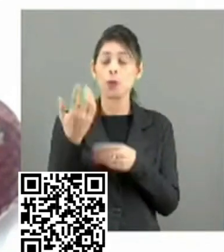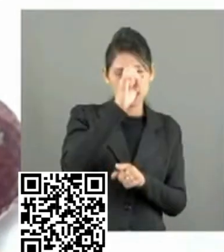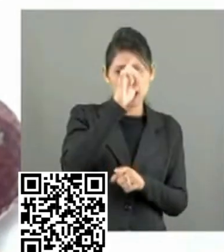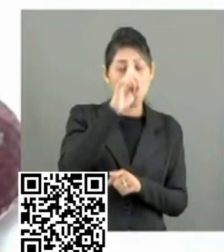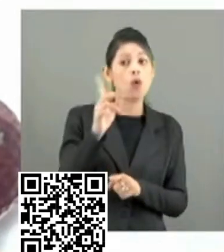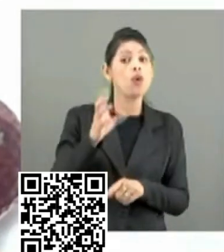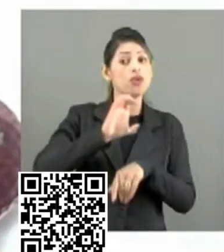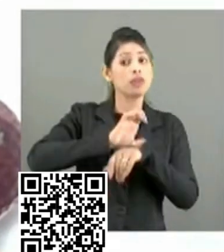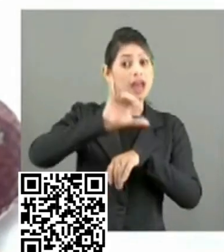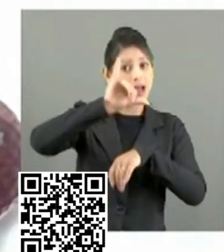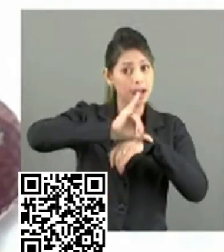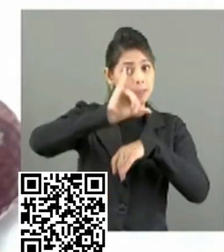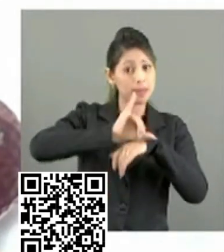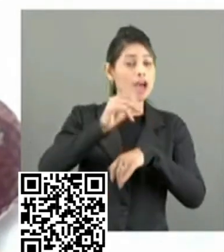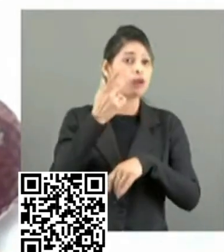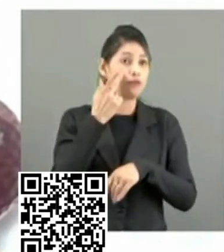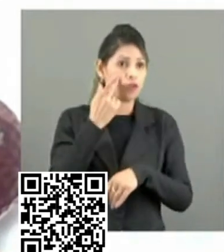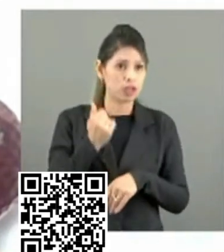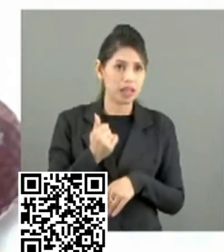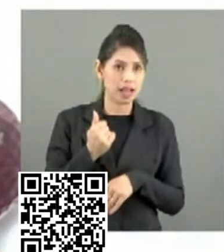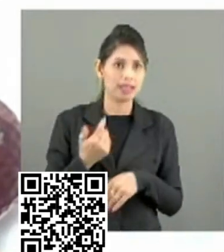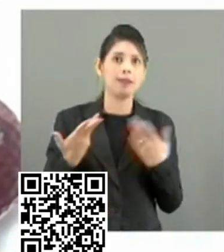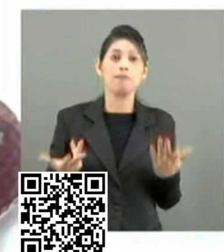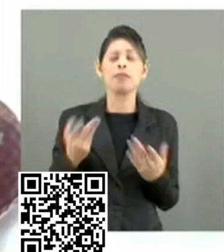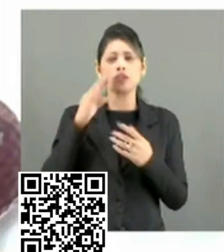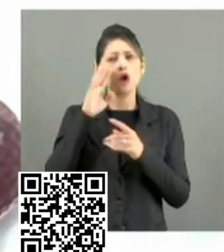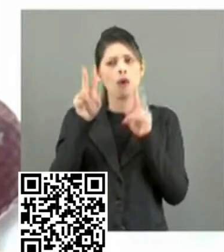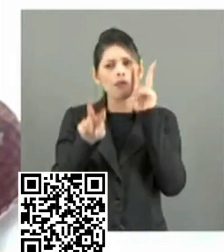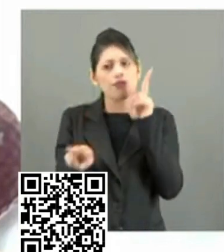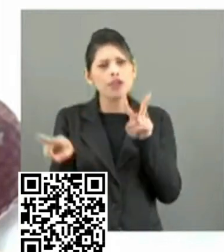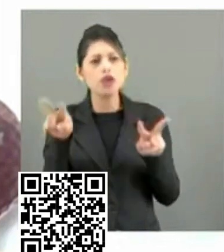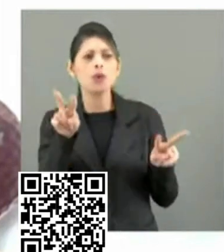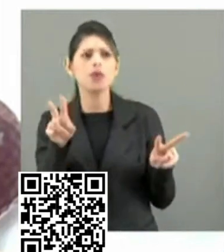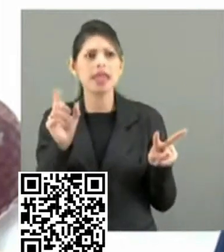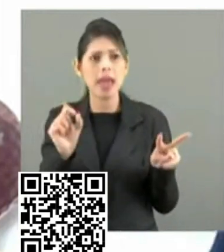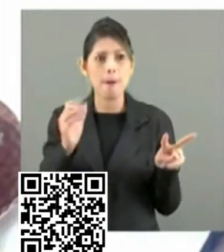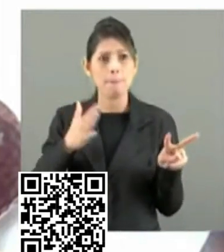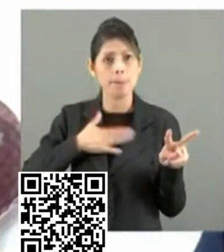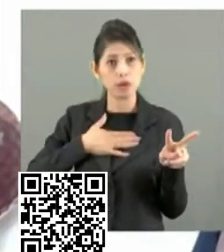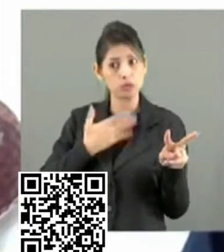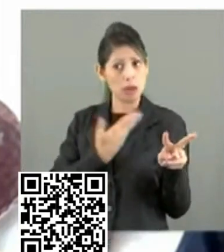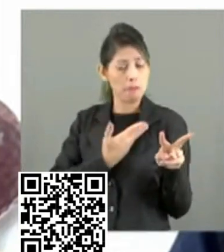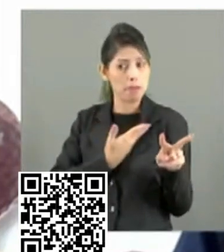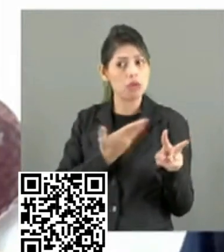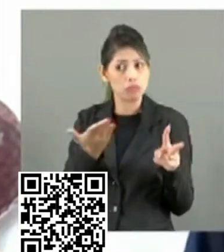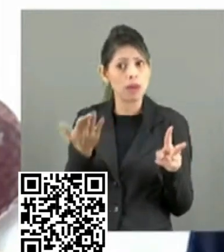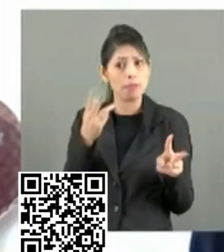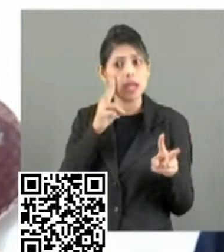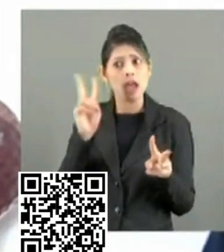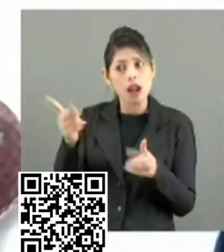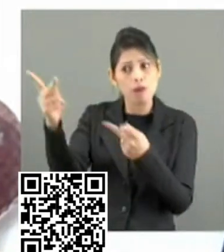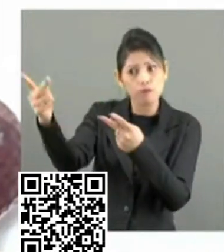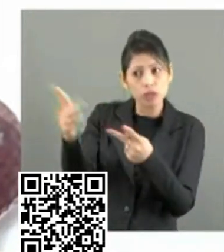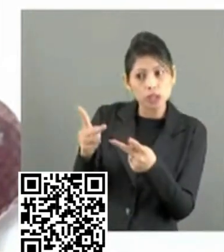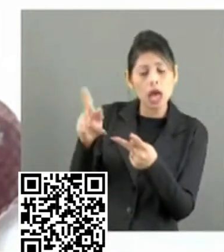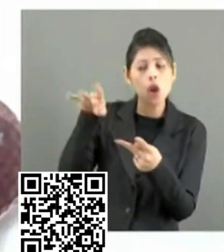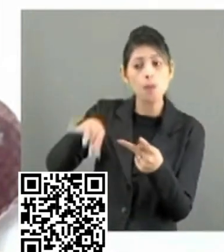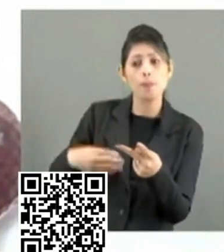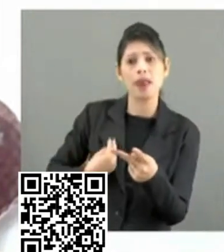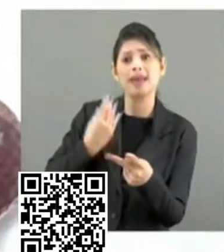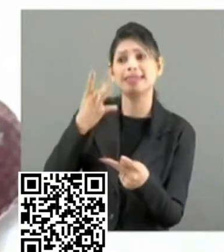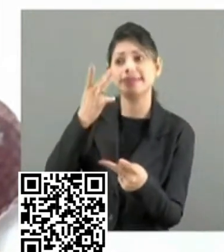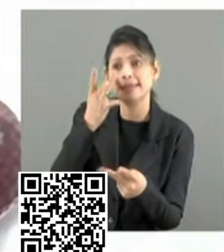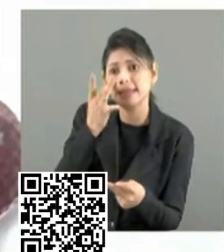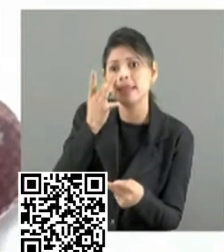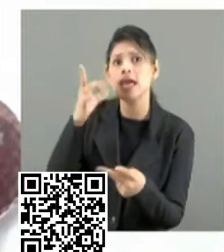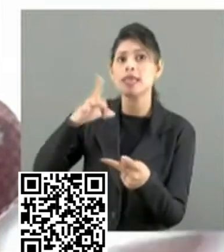saúde pública. Vou ter aí futuramente a fala dos meus amigos Reginaldo e Carmelo, que vão dizer que, inclusive, visitaram presencialmente nesses meses esses